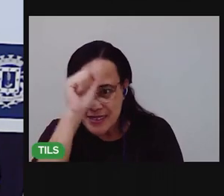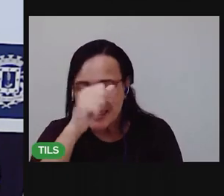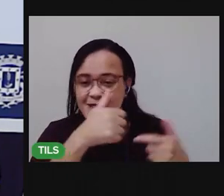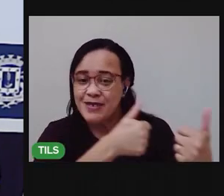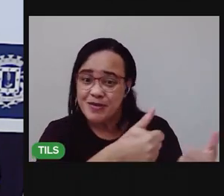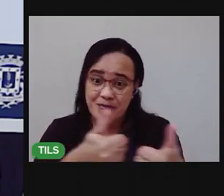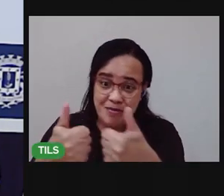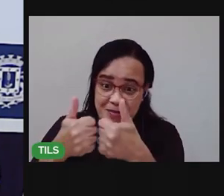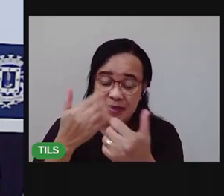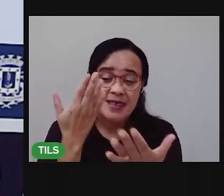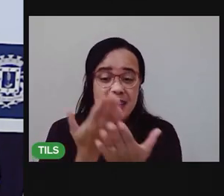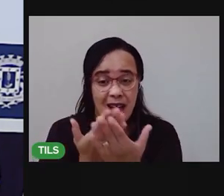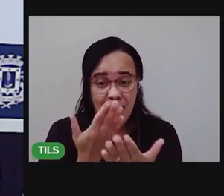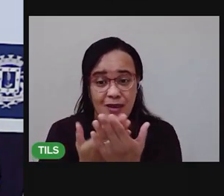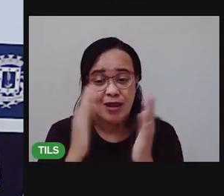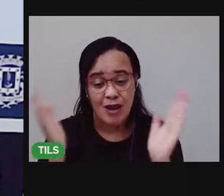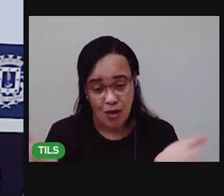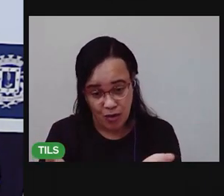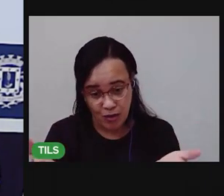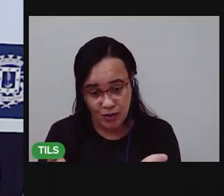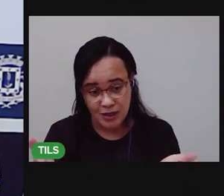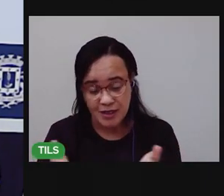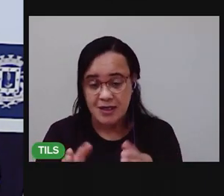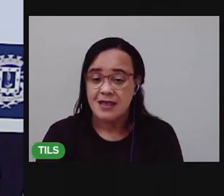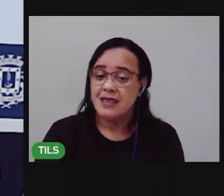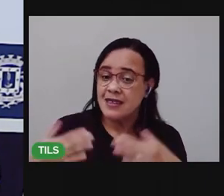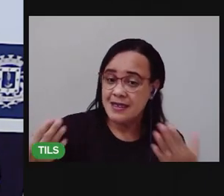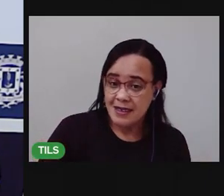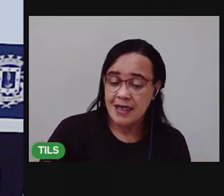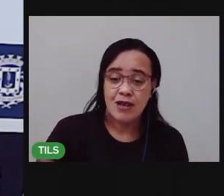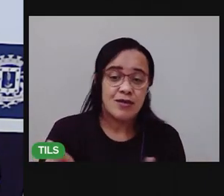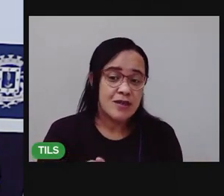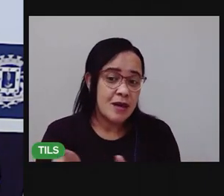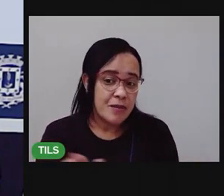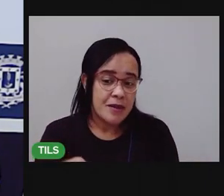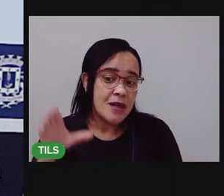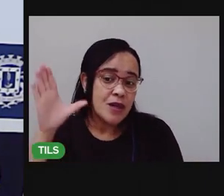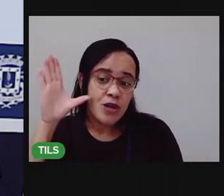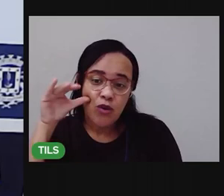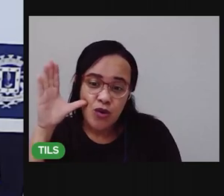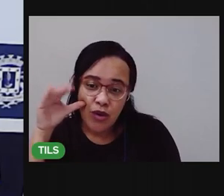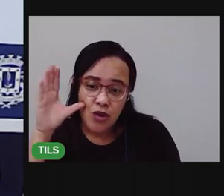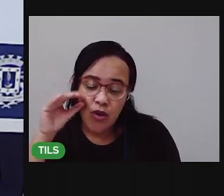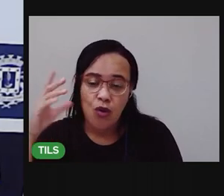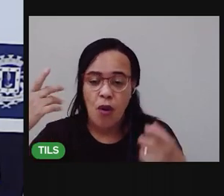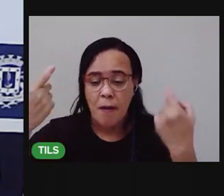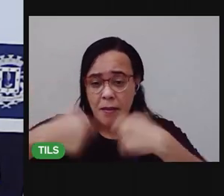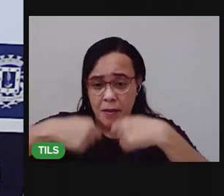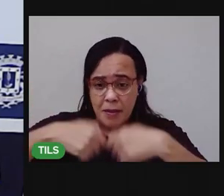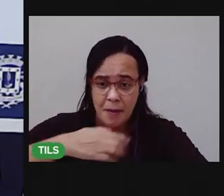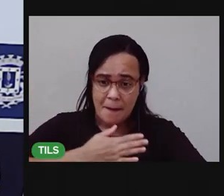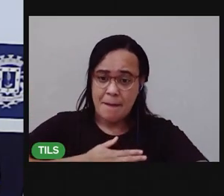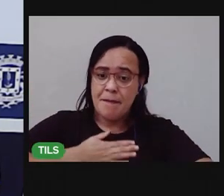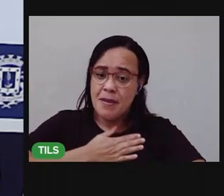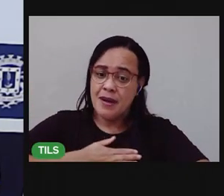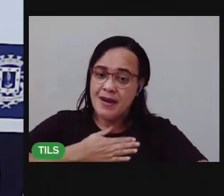por que que precisa tomar banho e qual foi a resposta do médico. Corre lá, vai terminar de assistir esse vídeo.